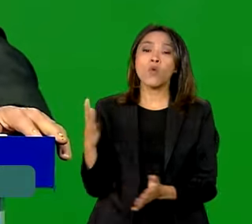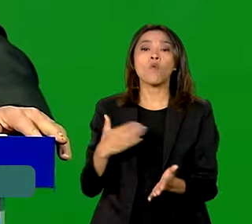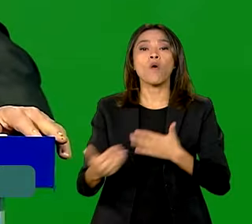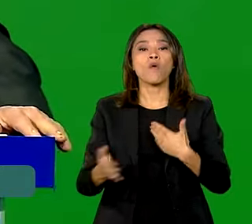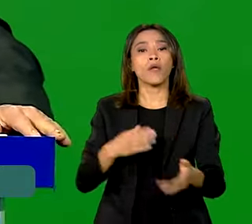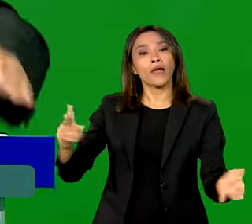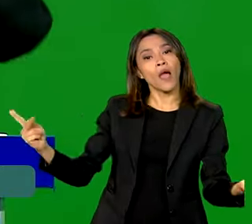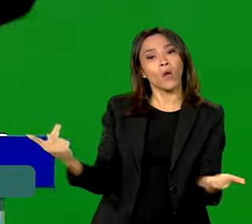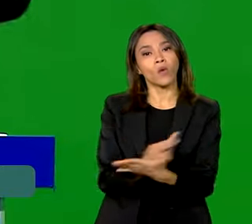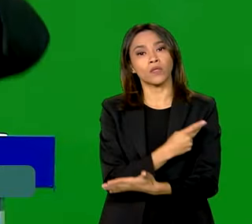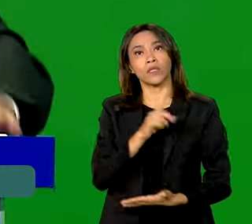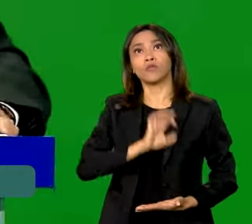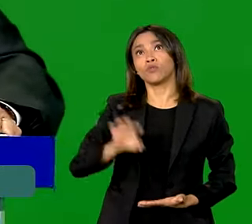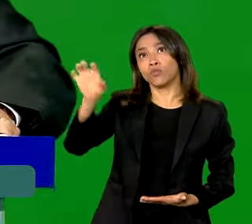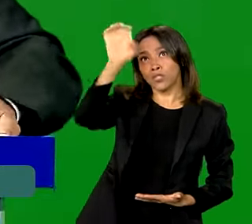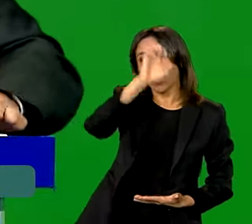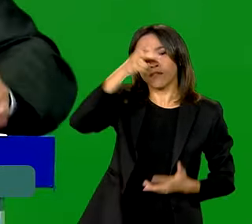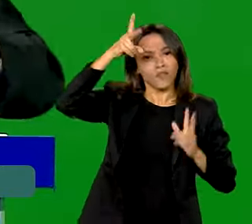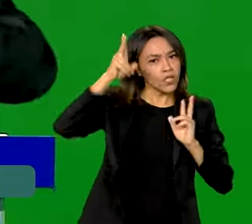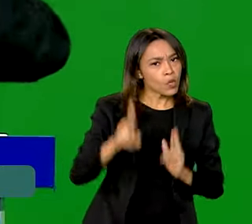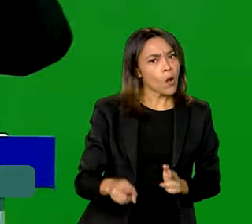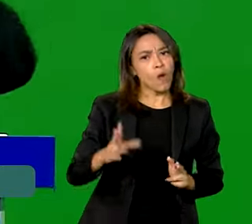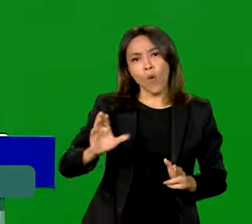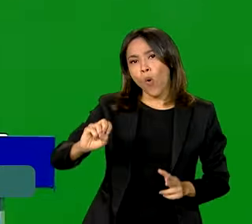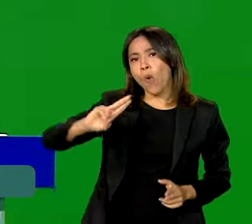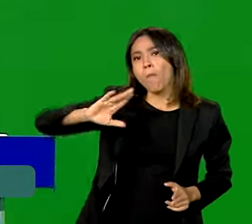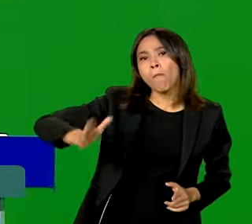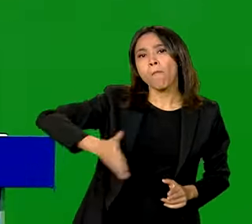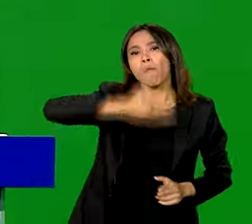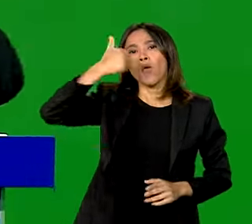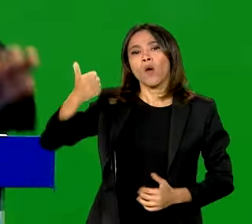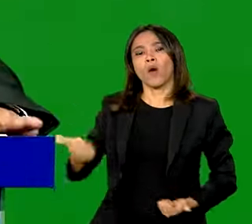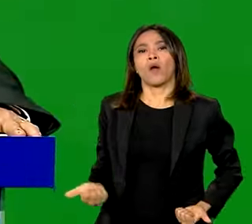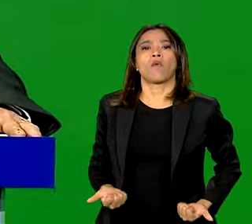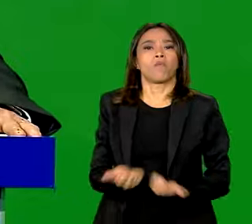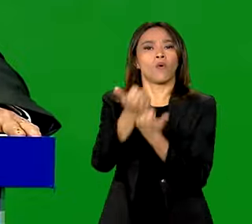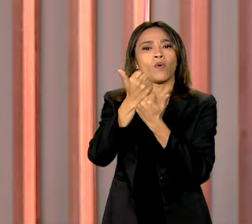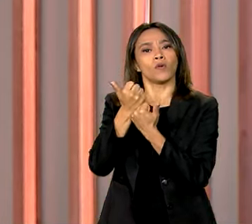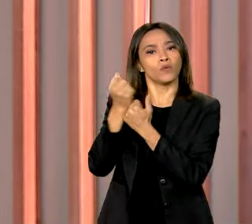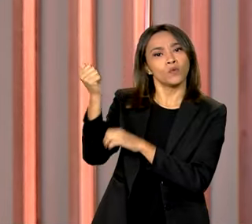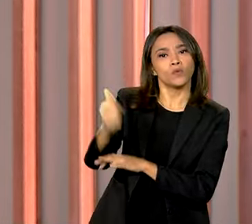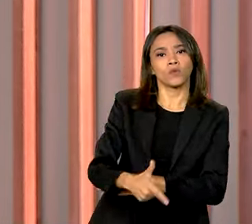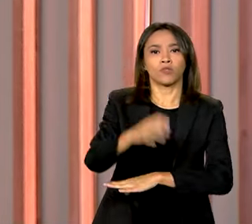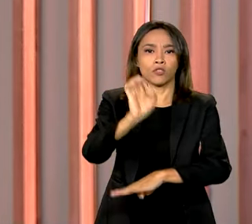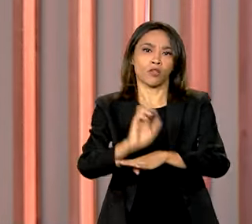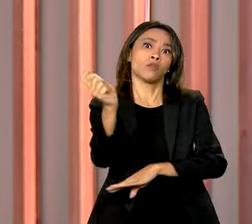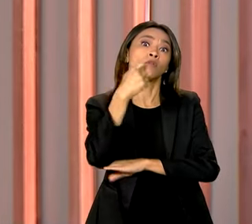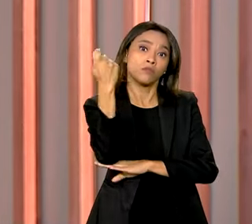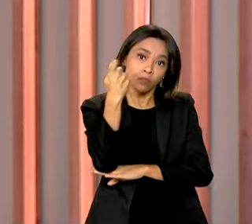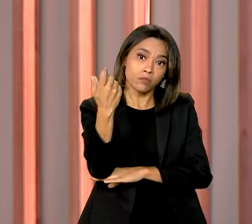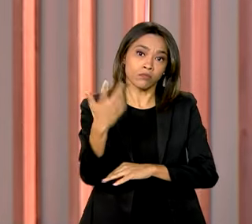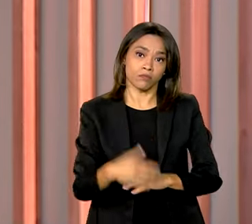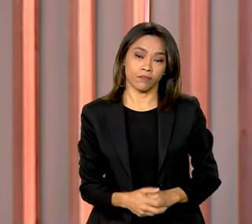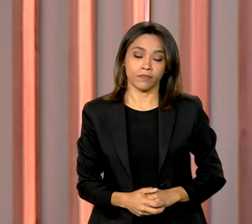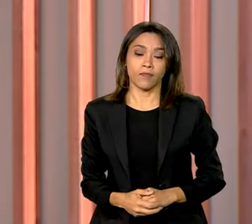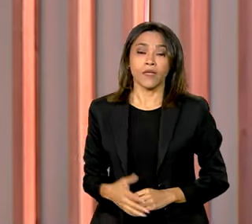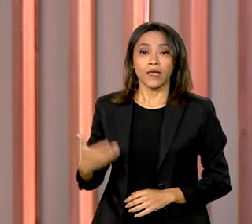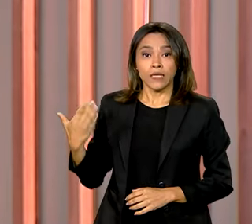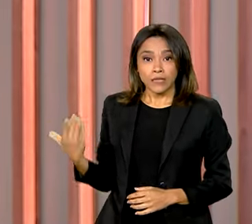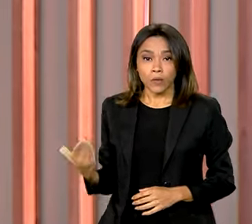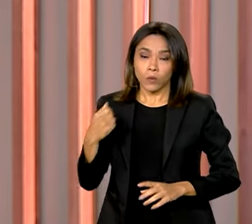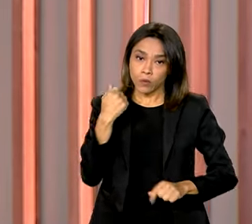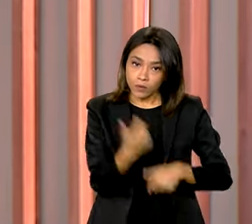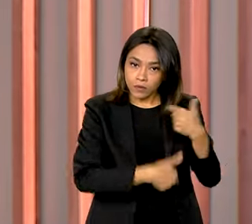nós estamos obrigados a fazer igual ou melhor do que nós fizemos no Rio Grande do Sul. E o trabalho do governo